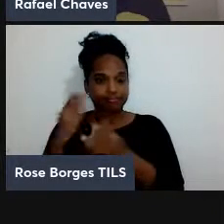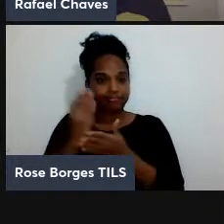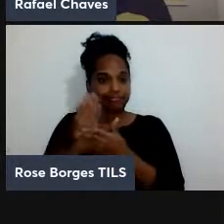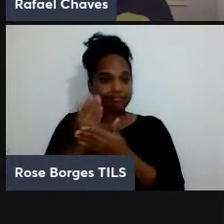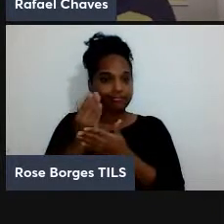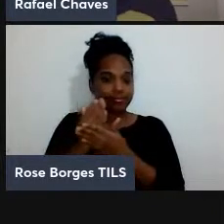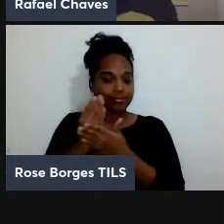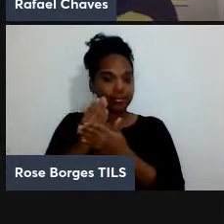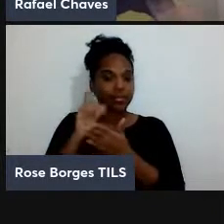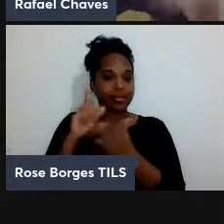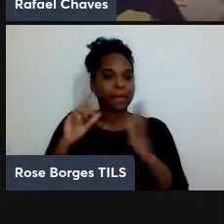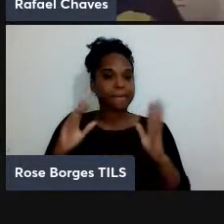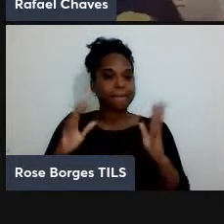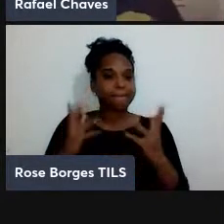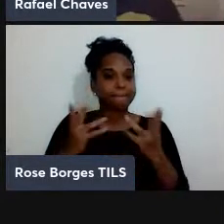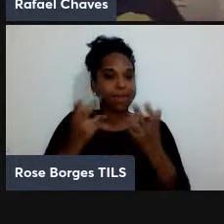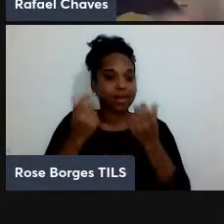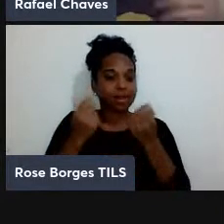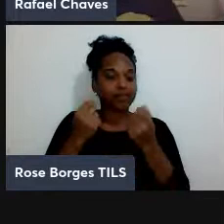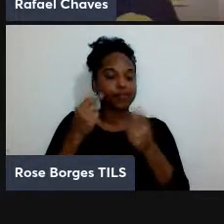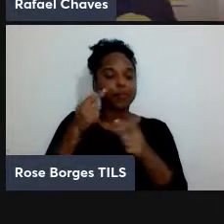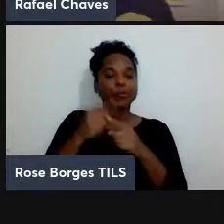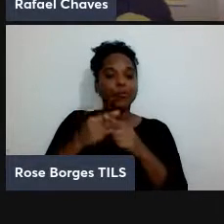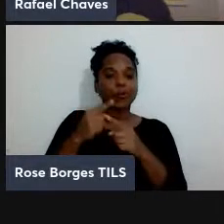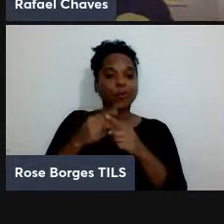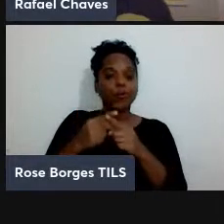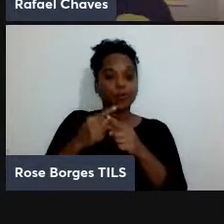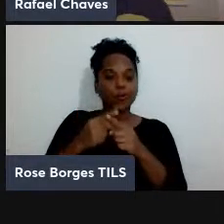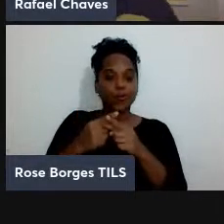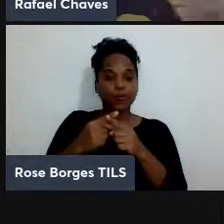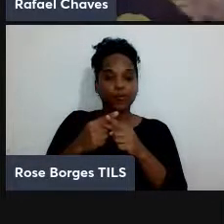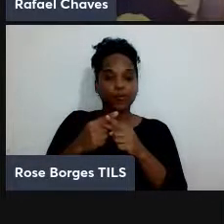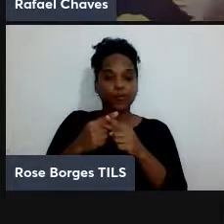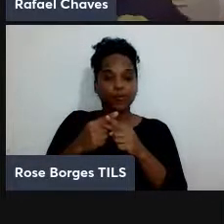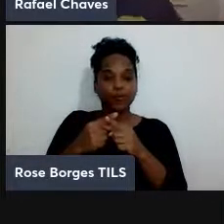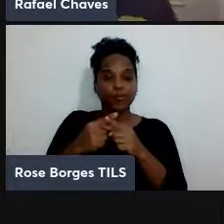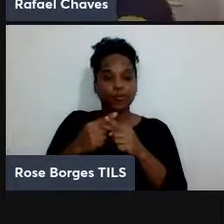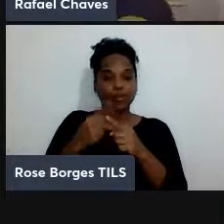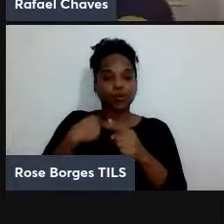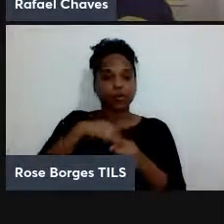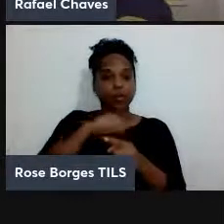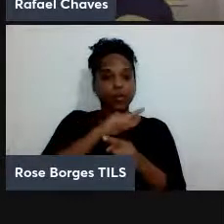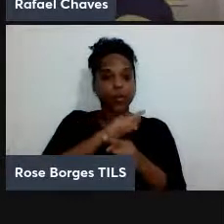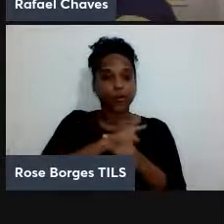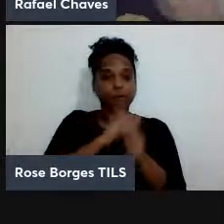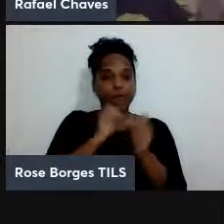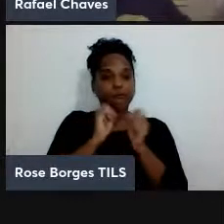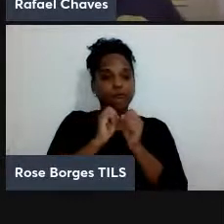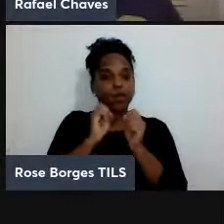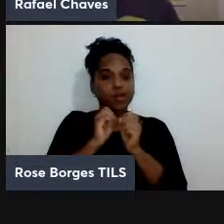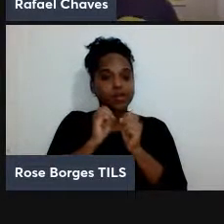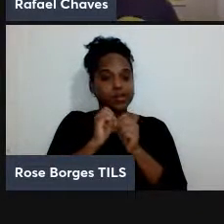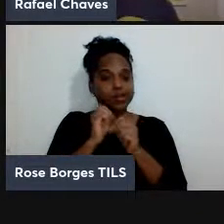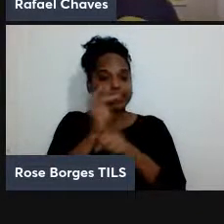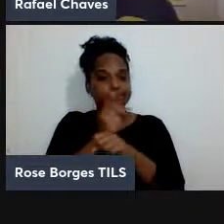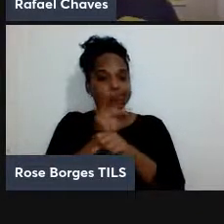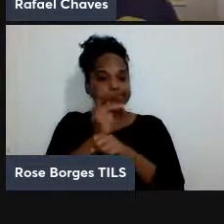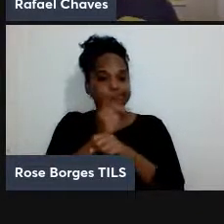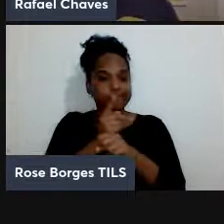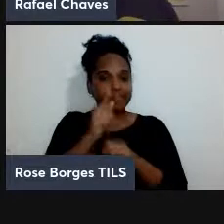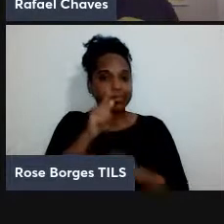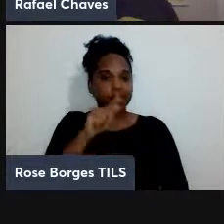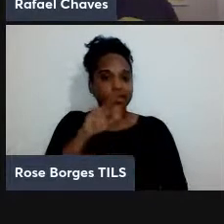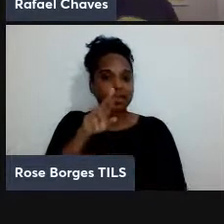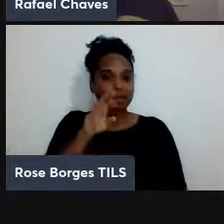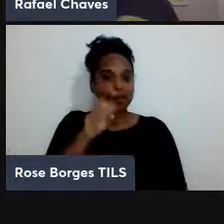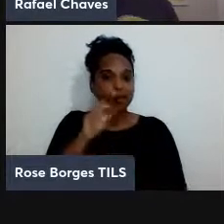maravilhoso por que que a gente então não está fazendo buscas usando o Grover quebrando a segurança da internet